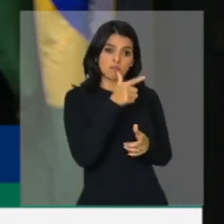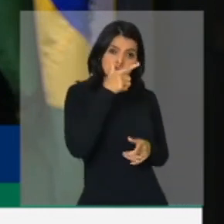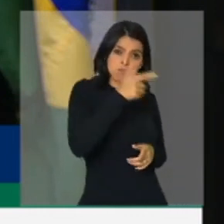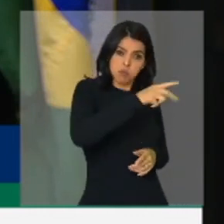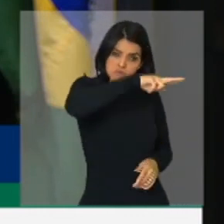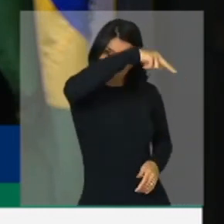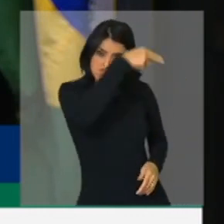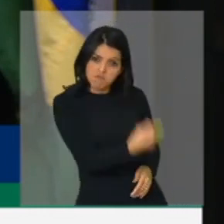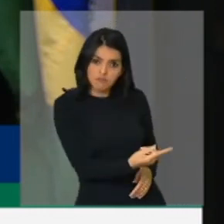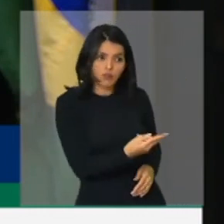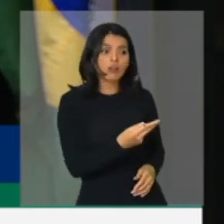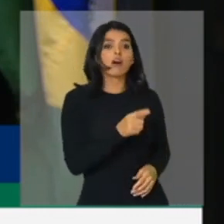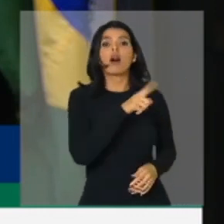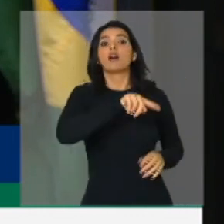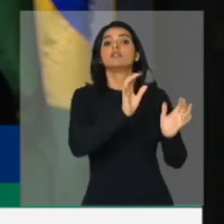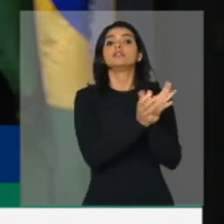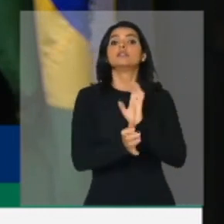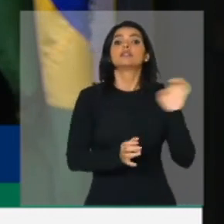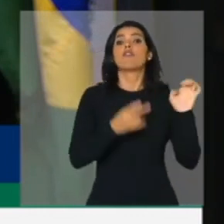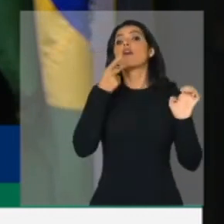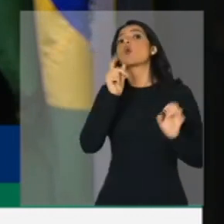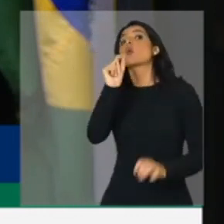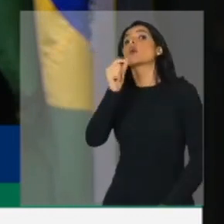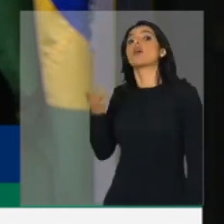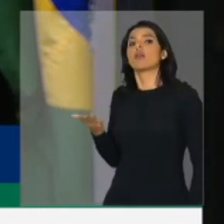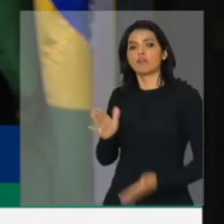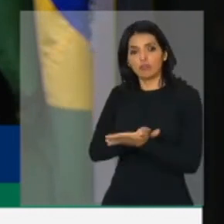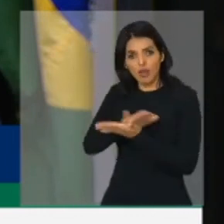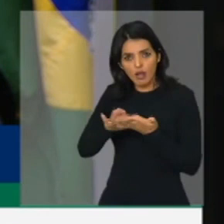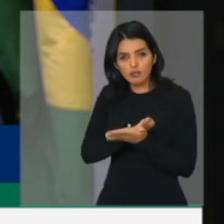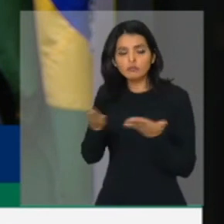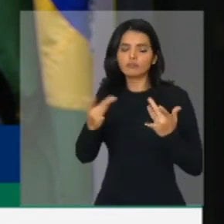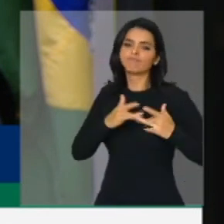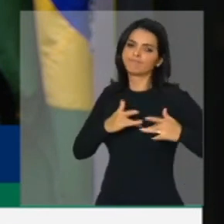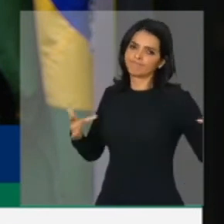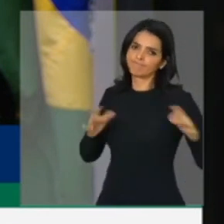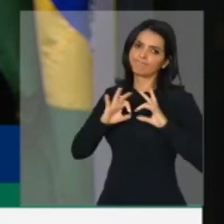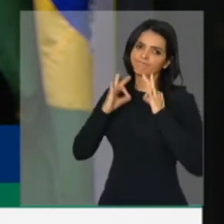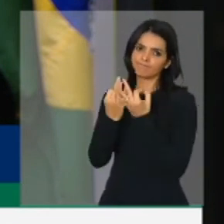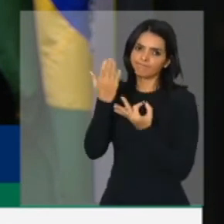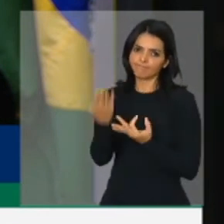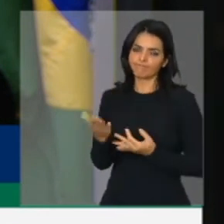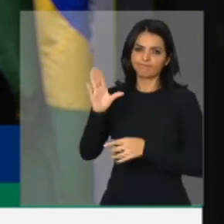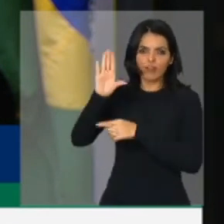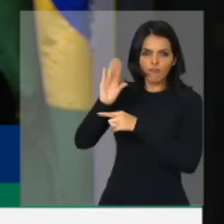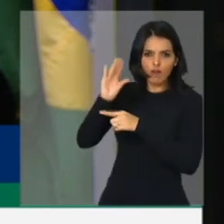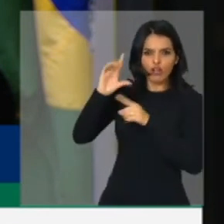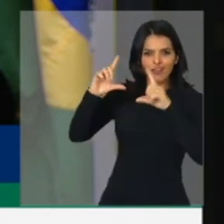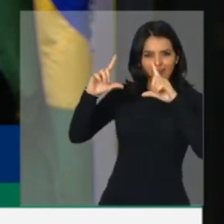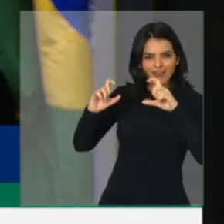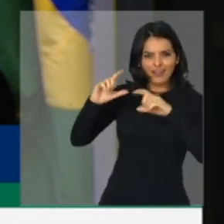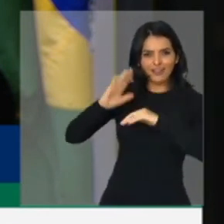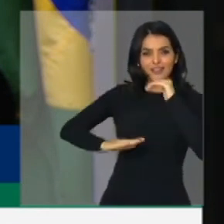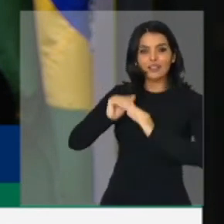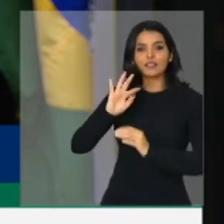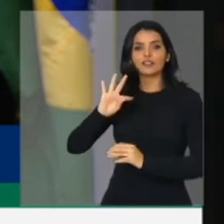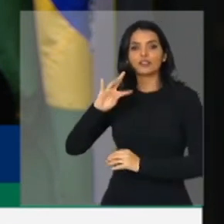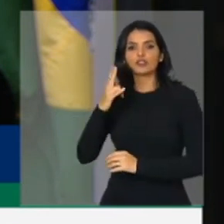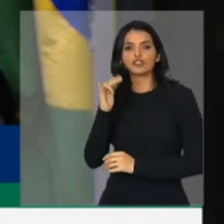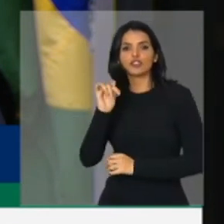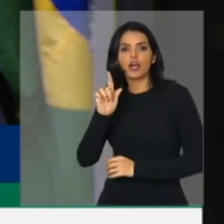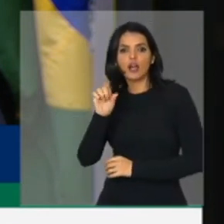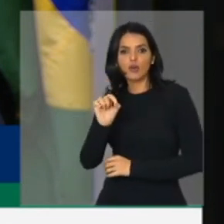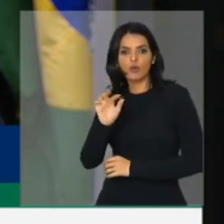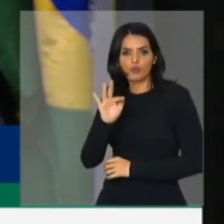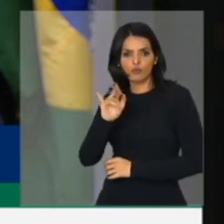do Jacarezinho. Então, toda a minha solidariedade à família do fotógrafo Tiago, Tiago Freitas, de